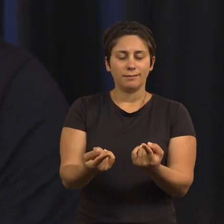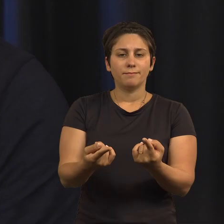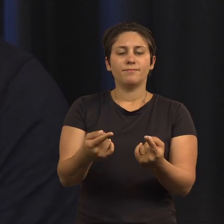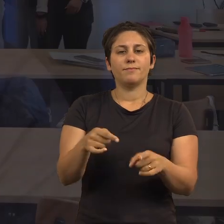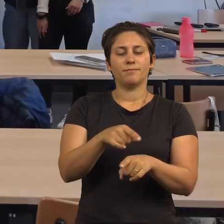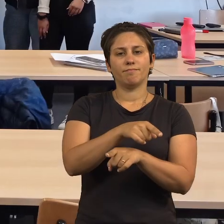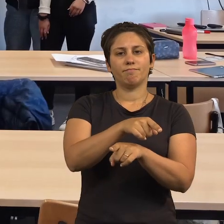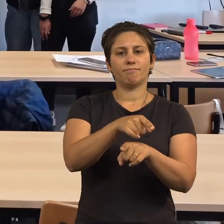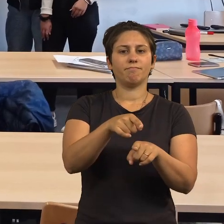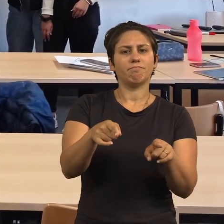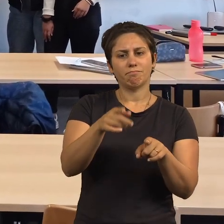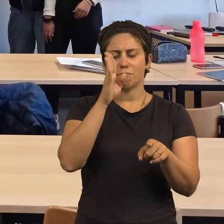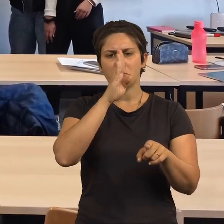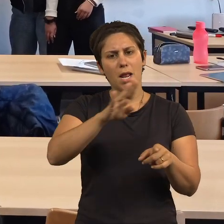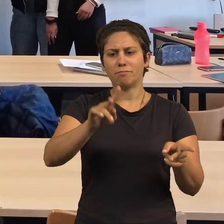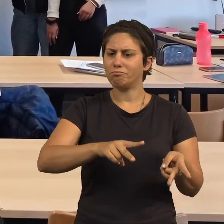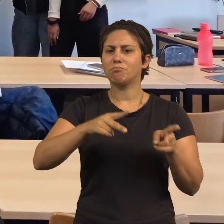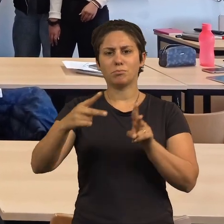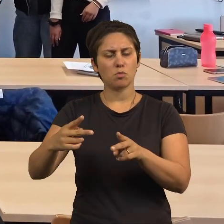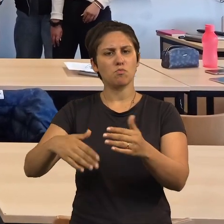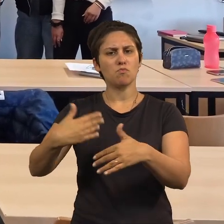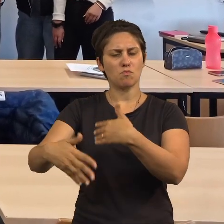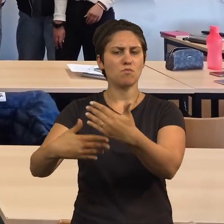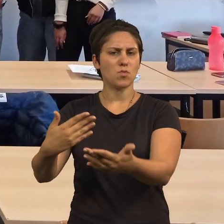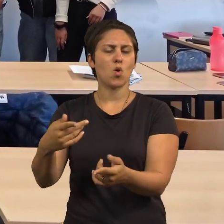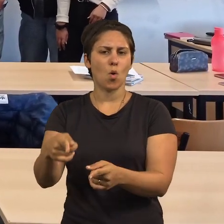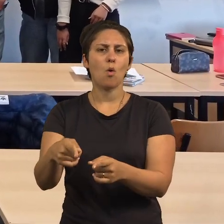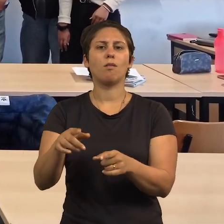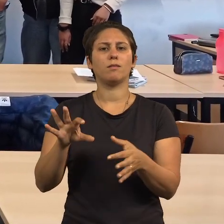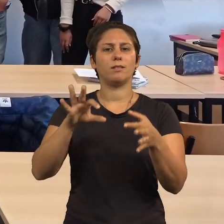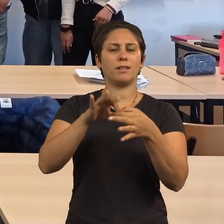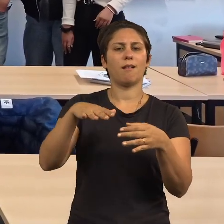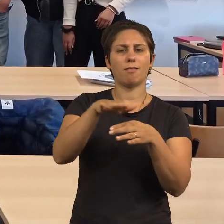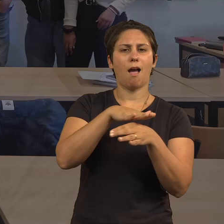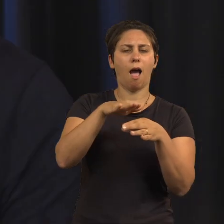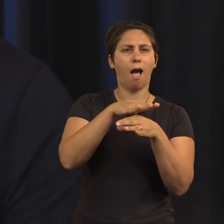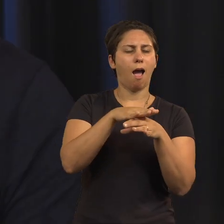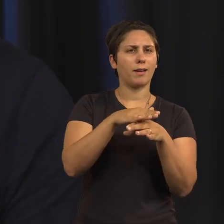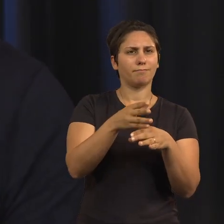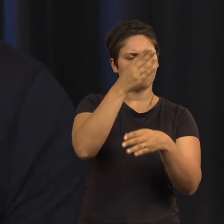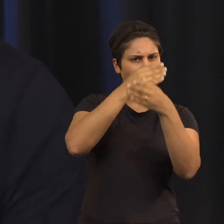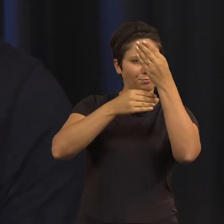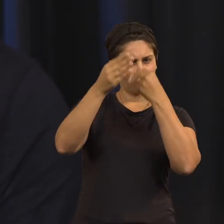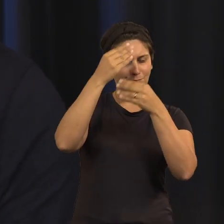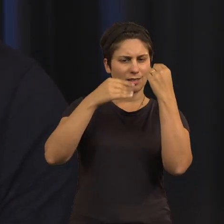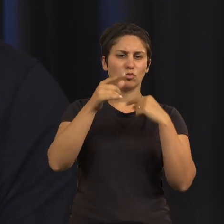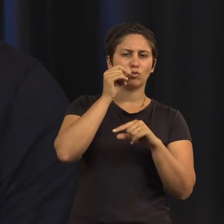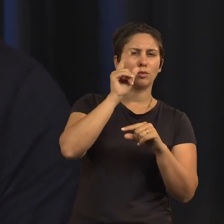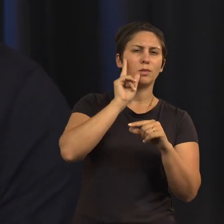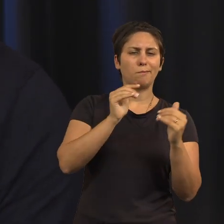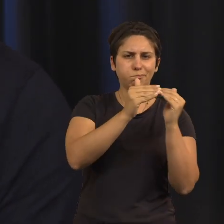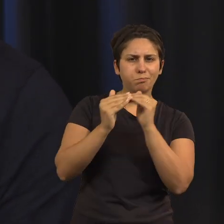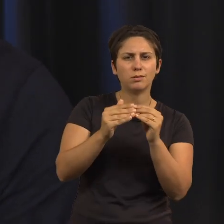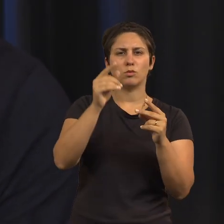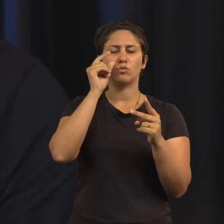aplicar aquilo que estão connosco a refletir no âmbito da transmissão do que estão a fazer, especialmente neste campo da igualdade de género, das